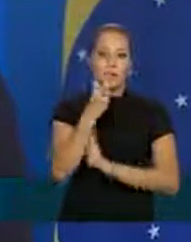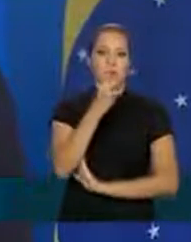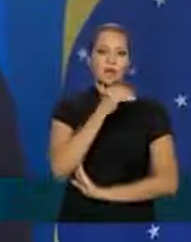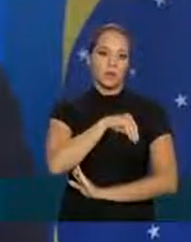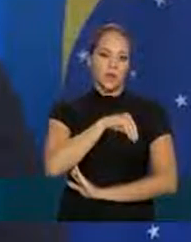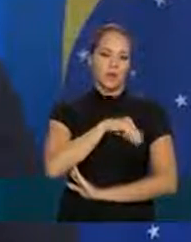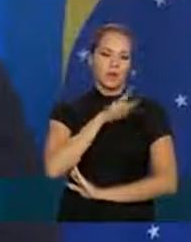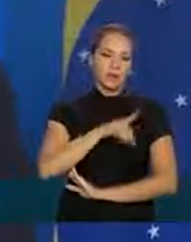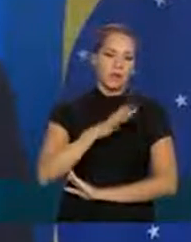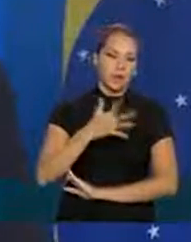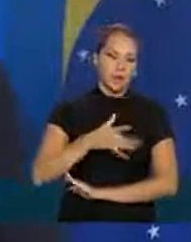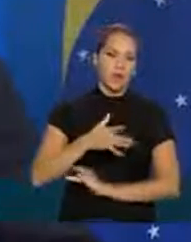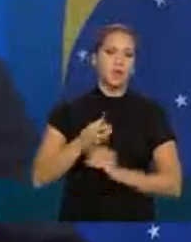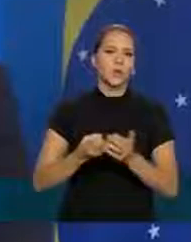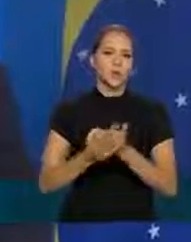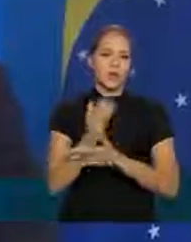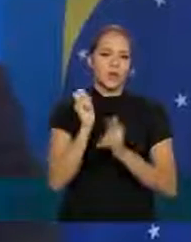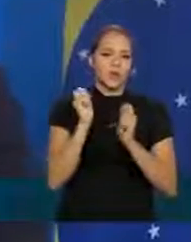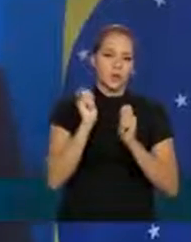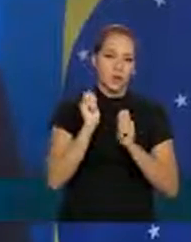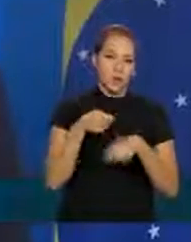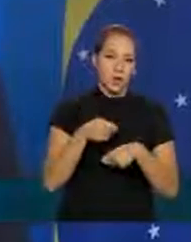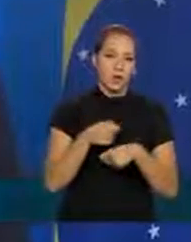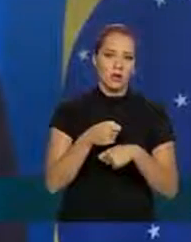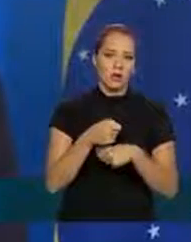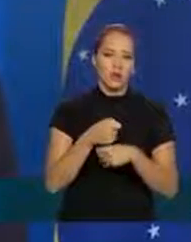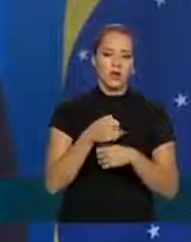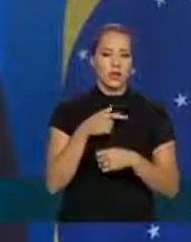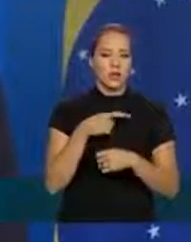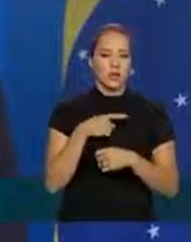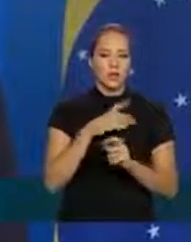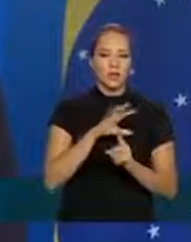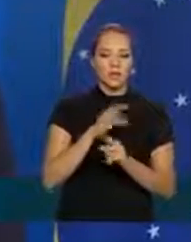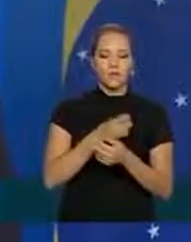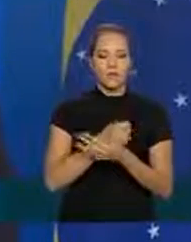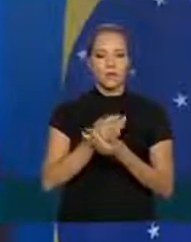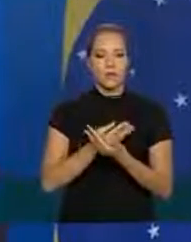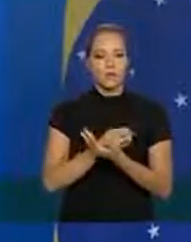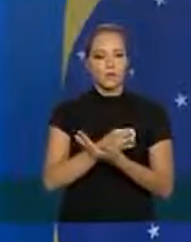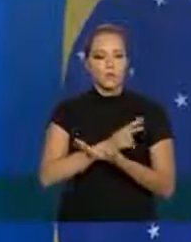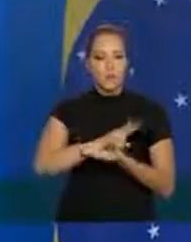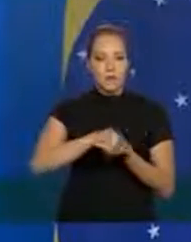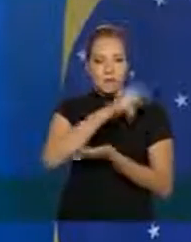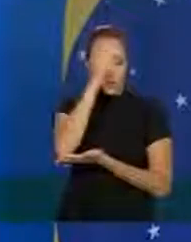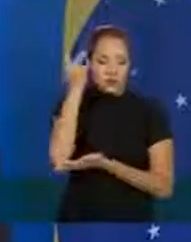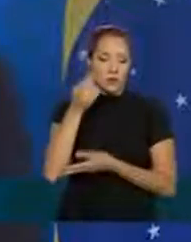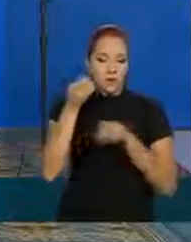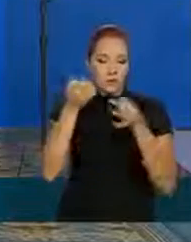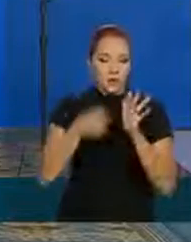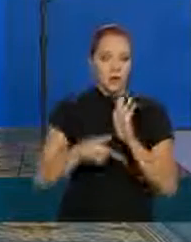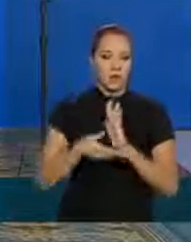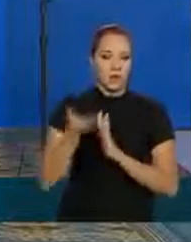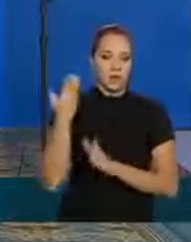suficiente e que atinge essas essas milhões de pessoas que foram mencionadas anteriormente